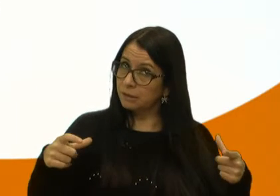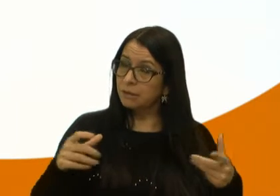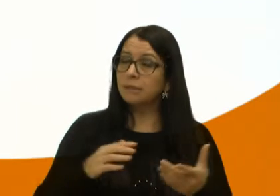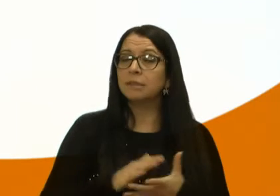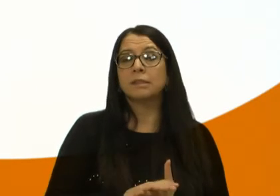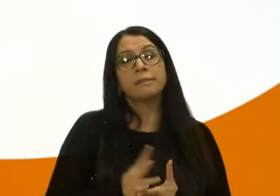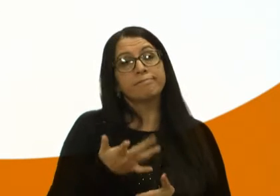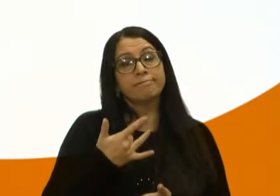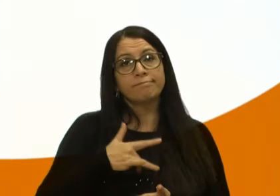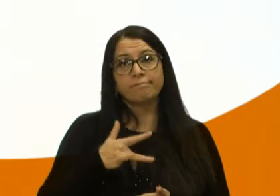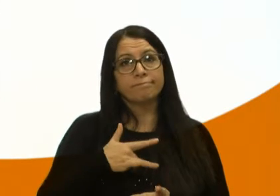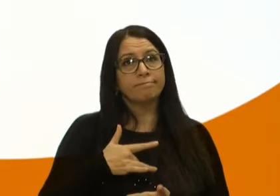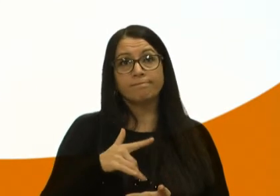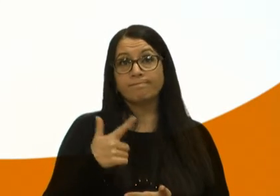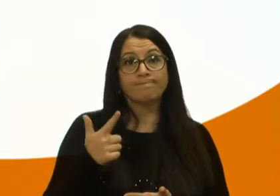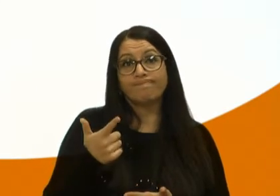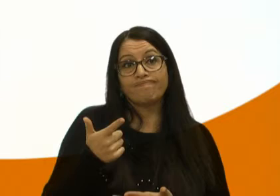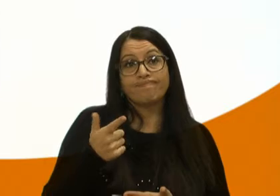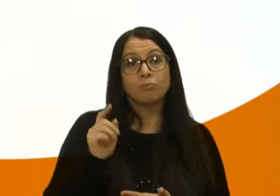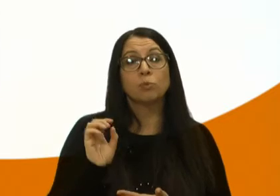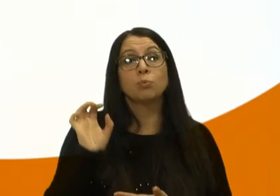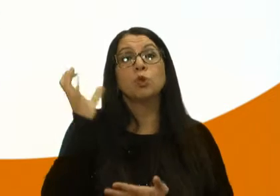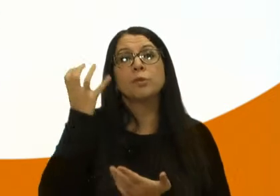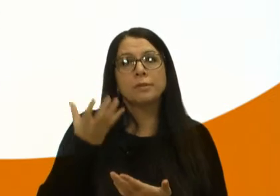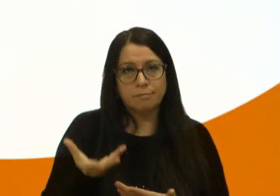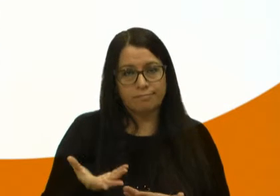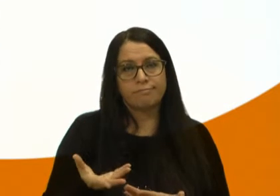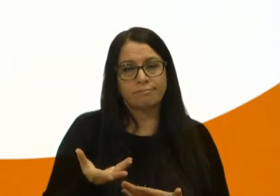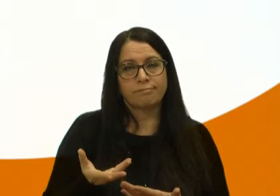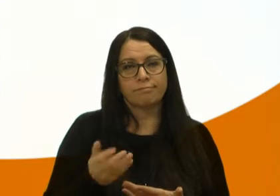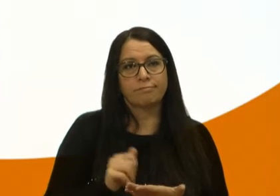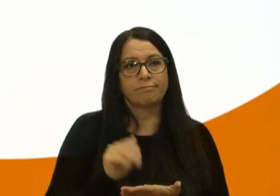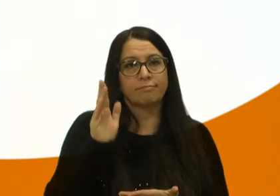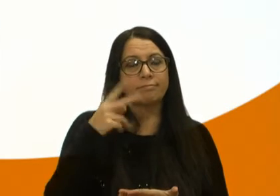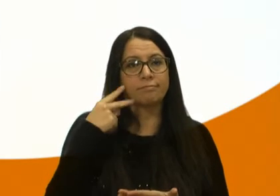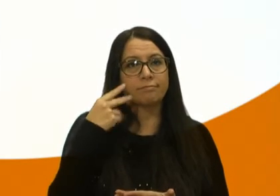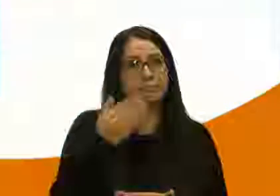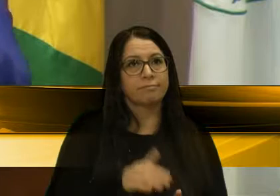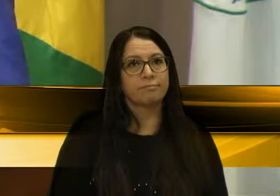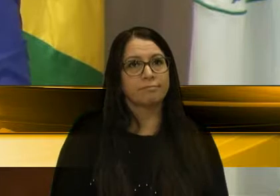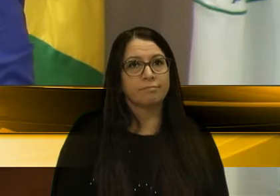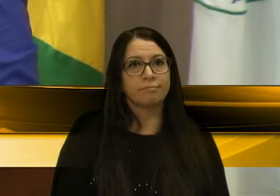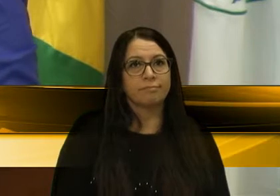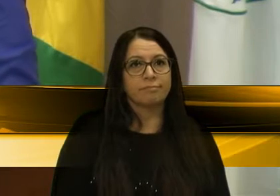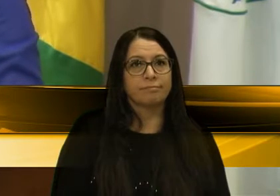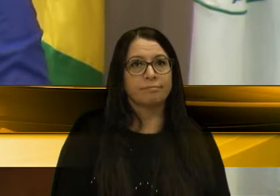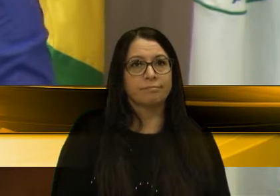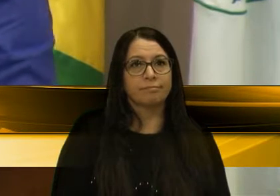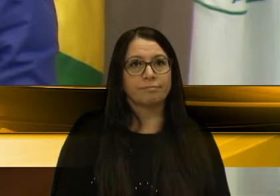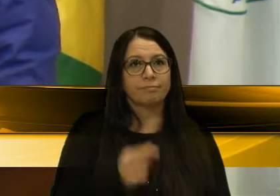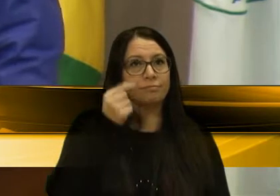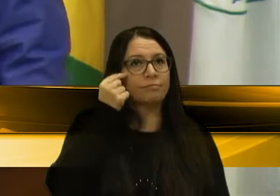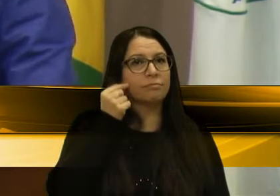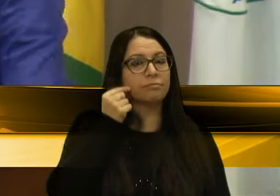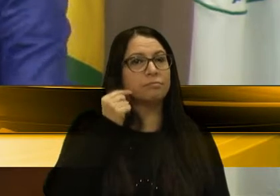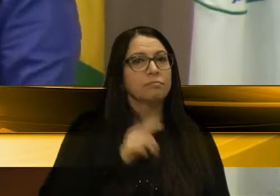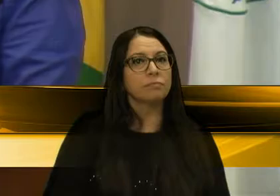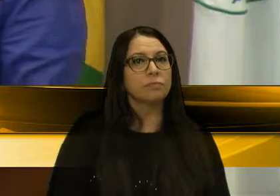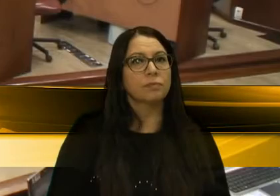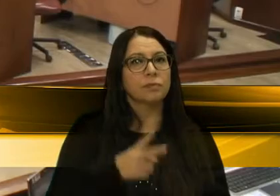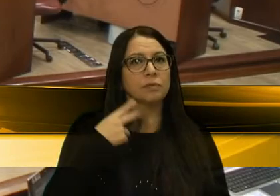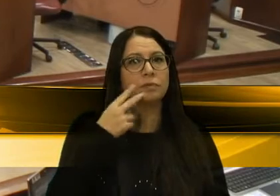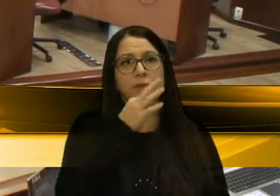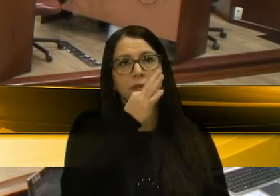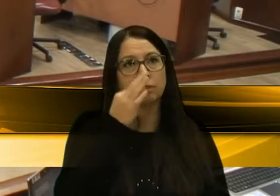e, infelizmente, não se teve uma solução. O seu a parte, vereador Bandeira. Vereadora Tatiana